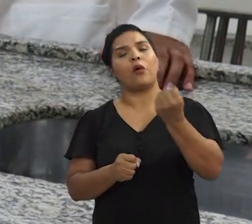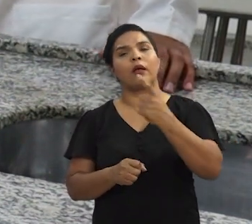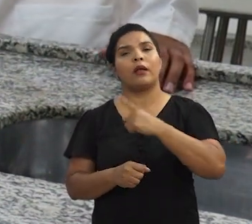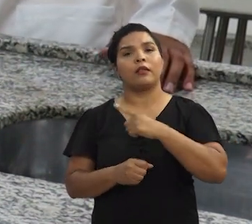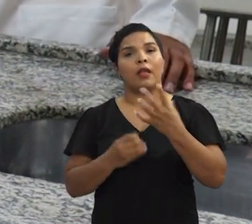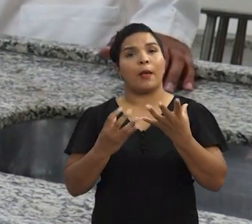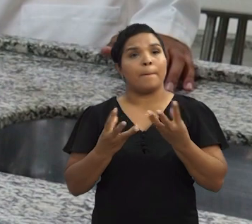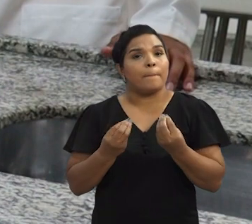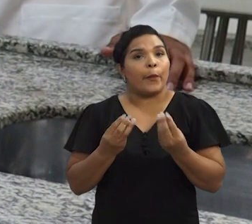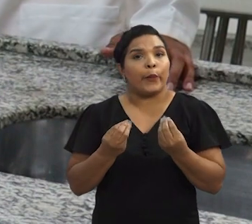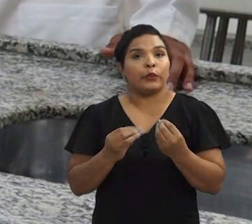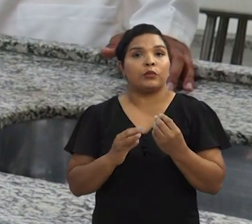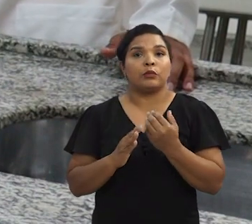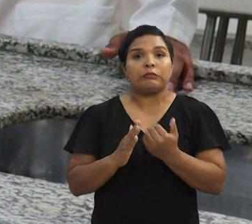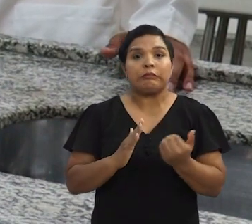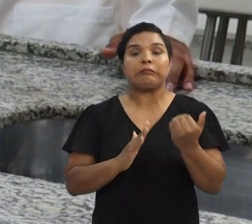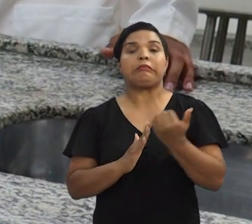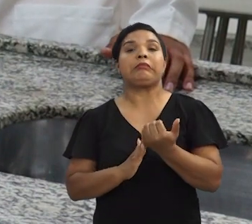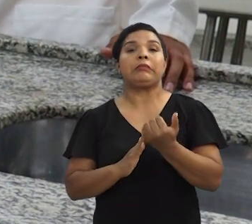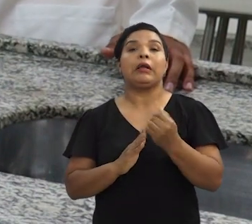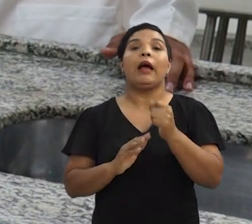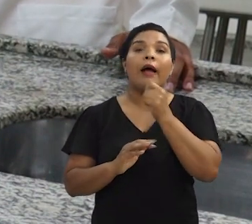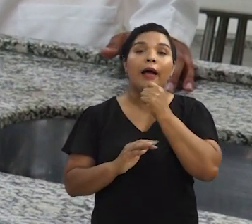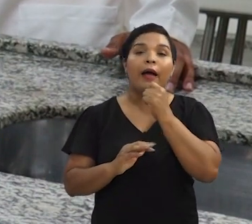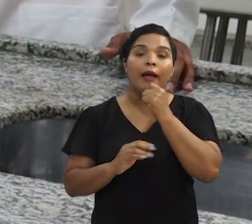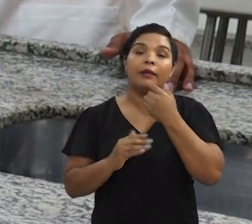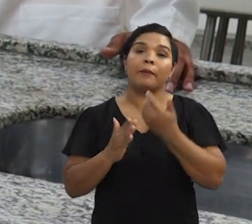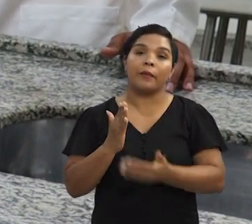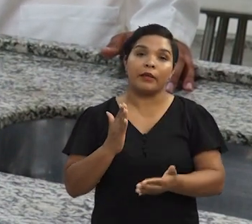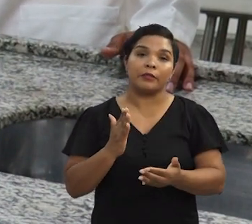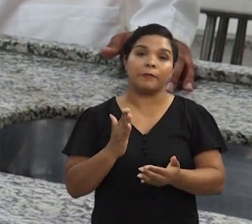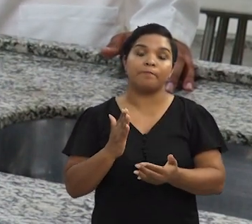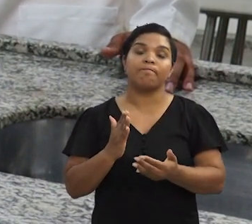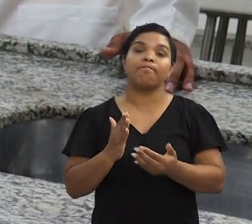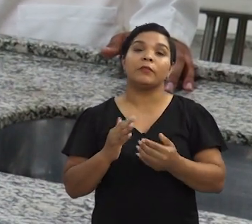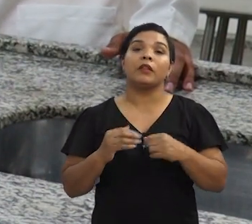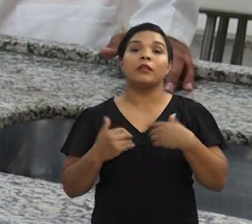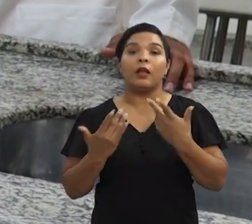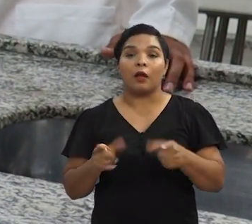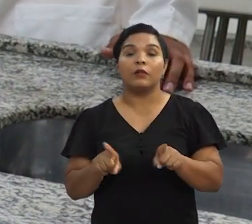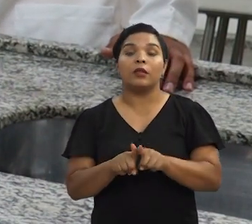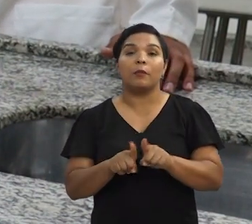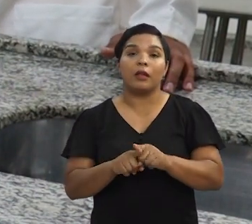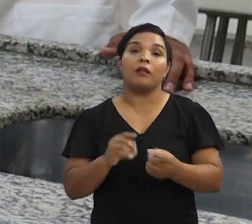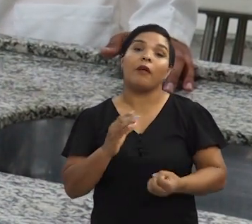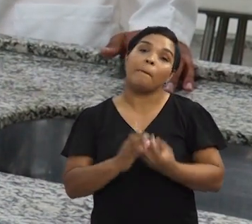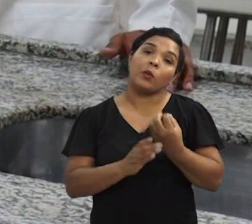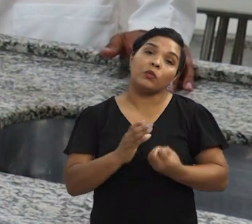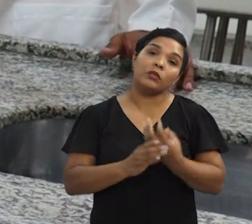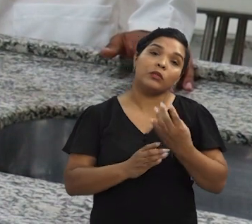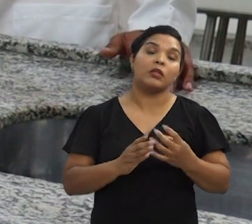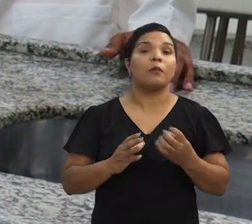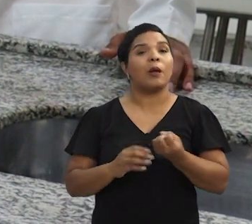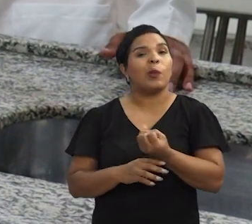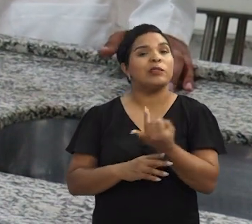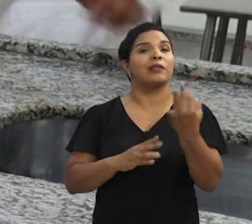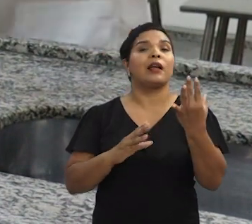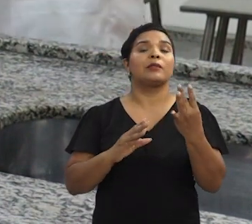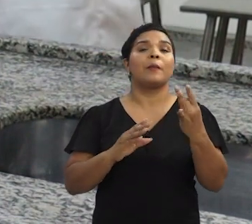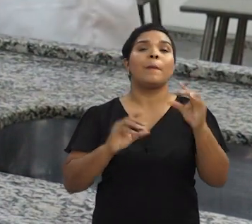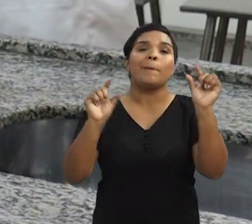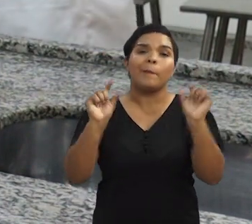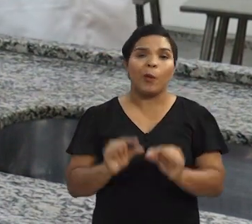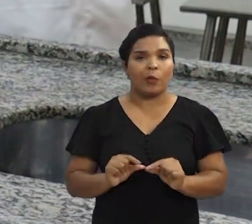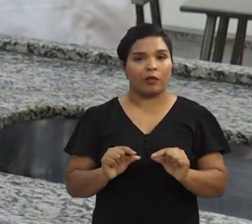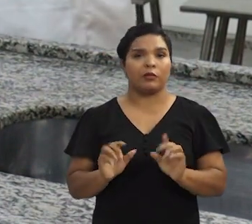mandioca, que tem um teor de amido, mesmo assim o rendimento ainda é muito baixo. Então, você tem um rendimento baixo, consequentemente você vai produzir uma quantidade